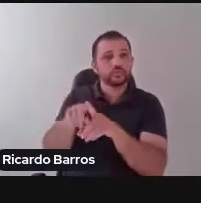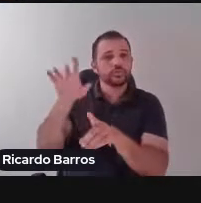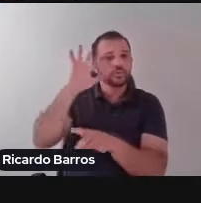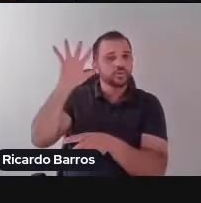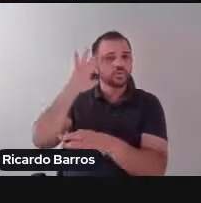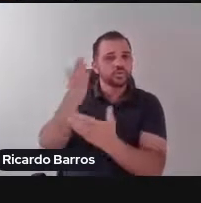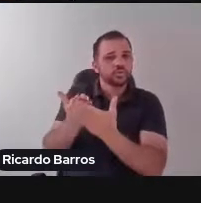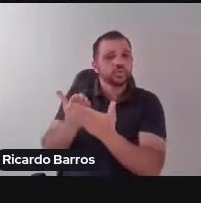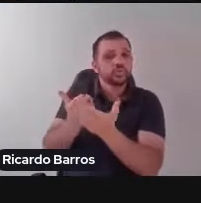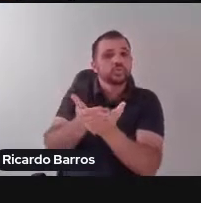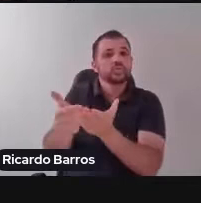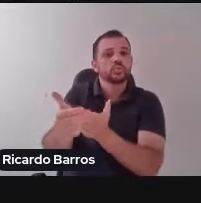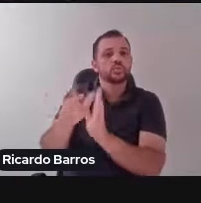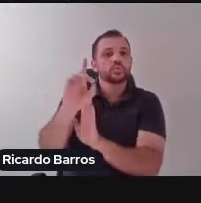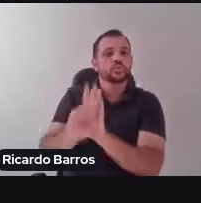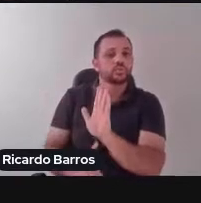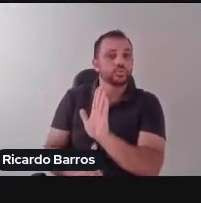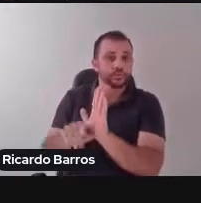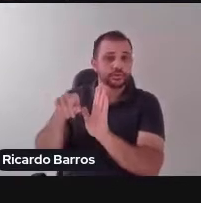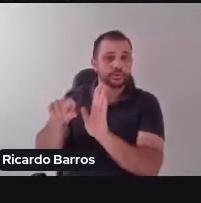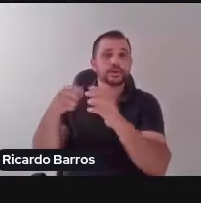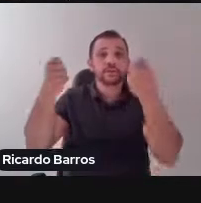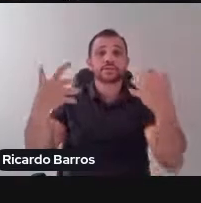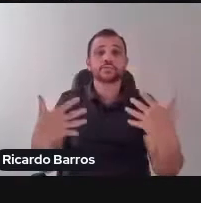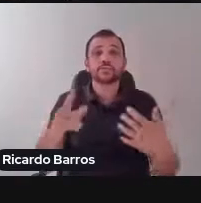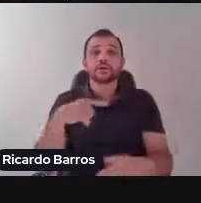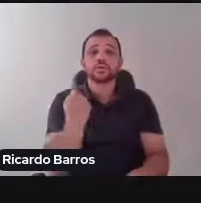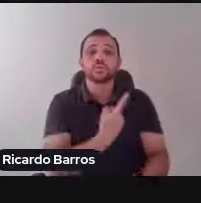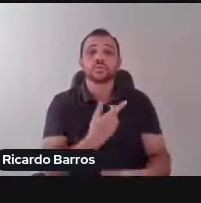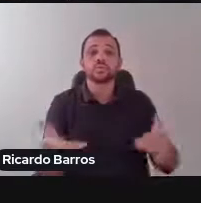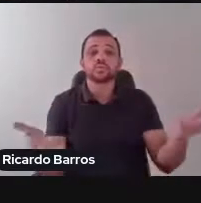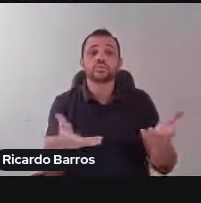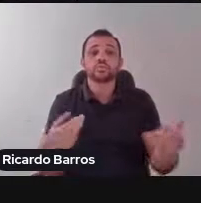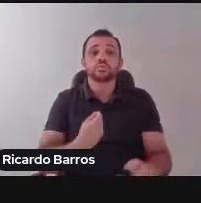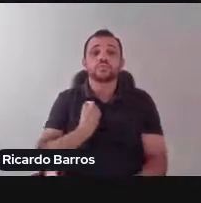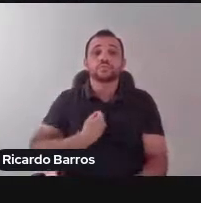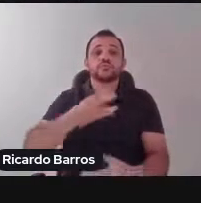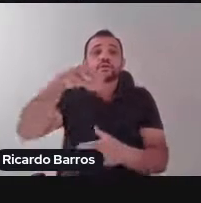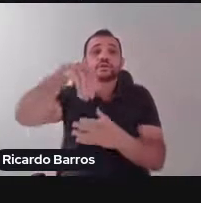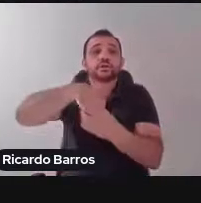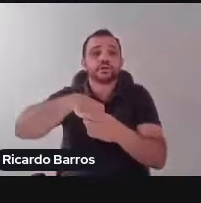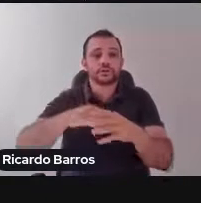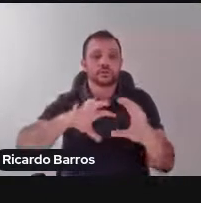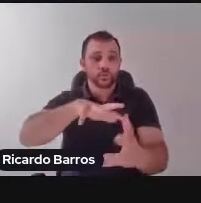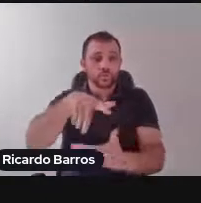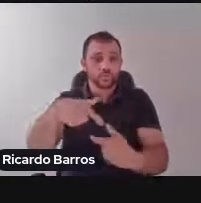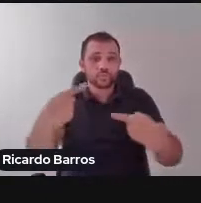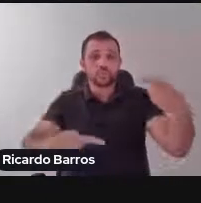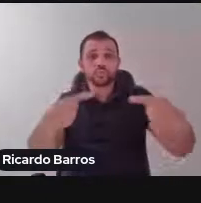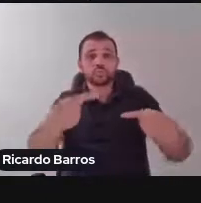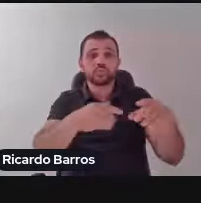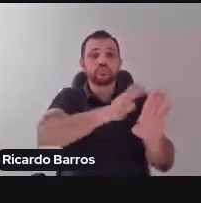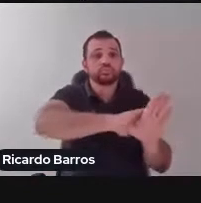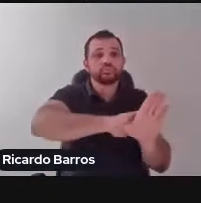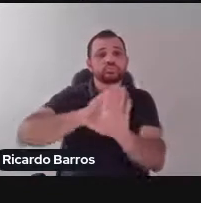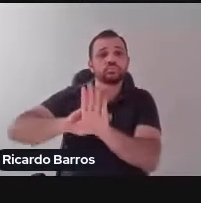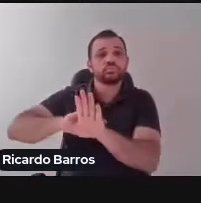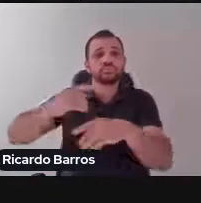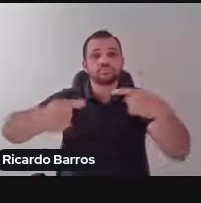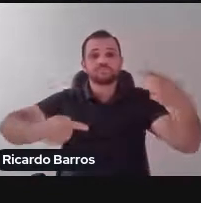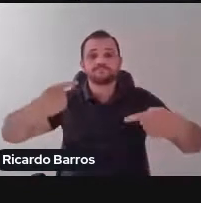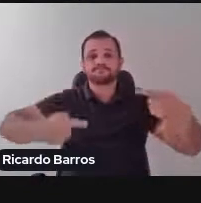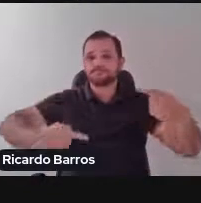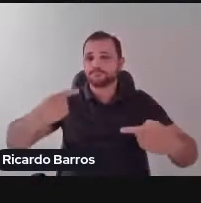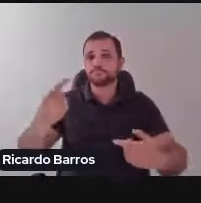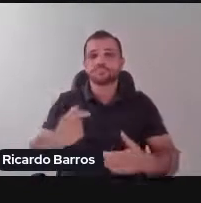que vai sinalizar que nós vivemos em um conflito de ideologias. Conflito esse de ideologias que, por